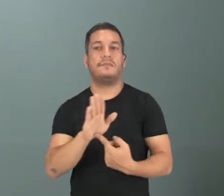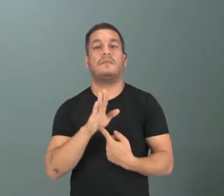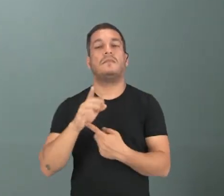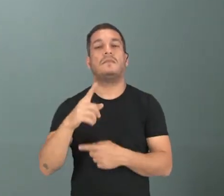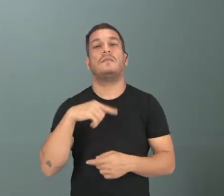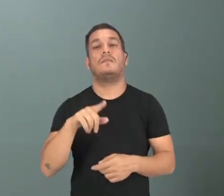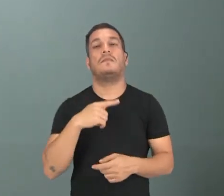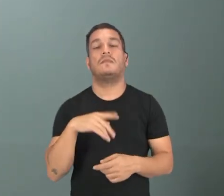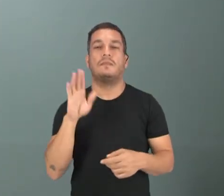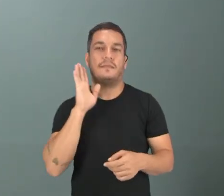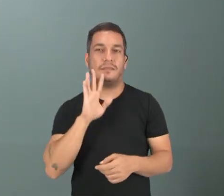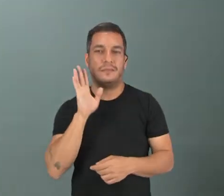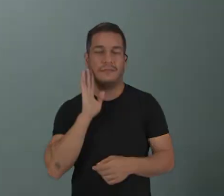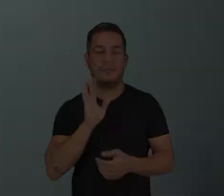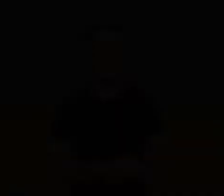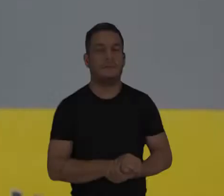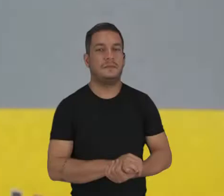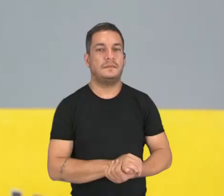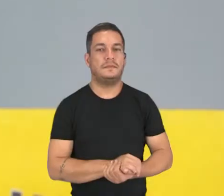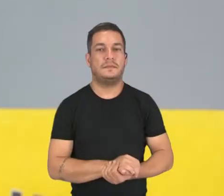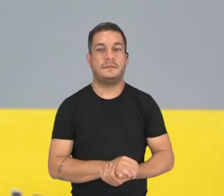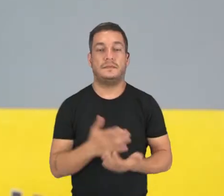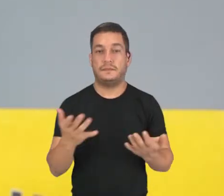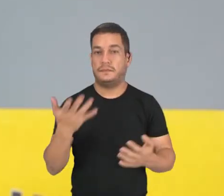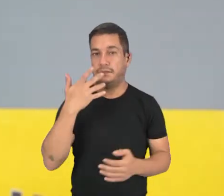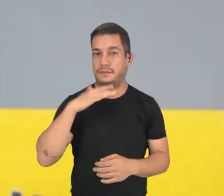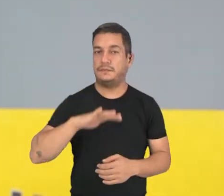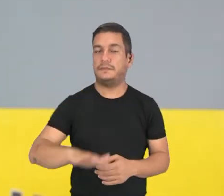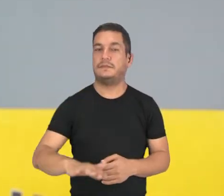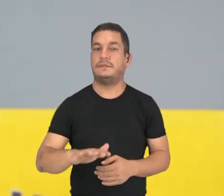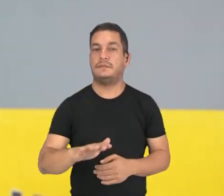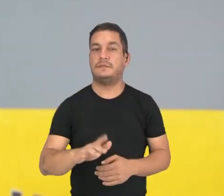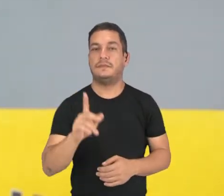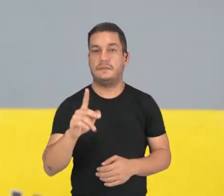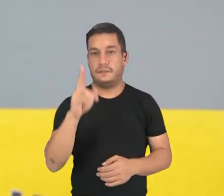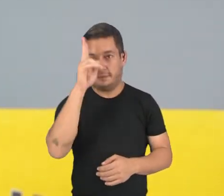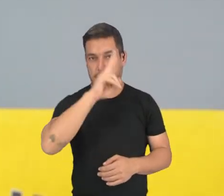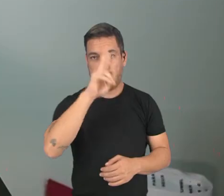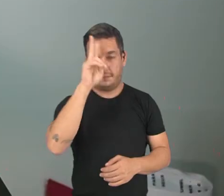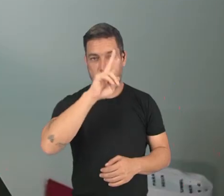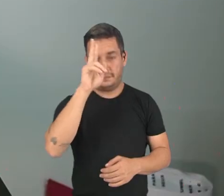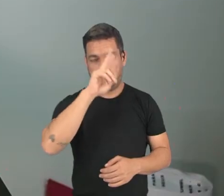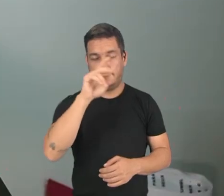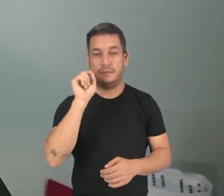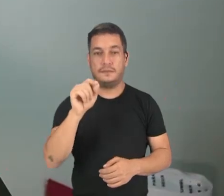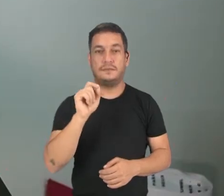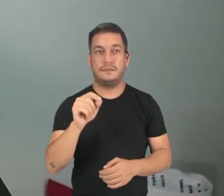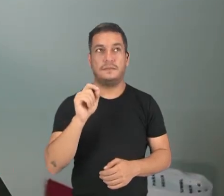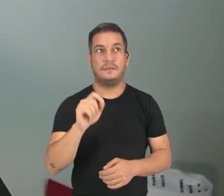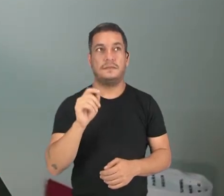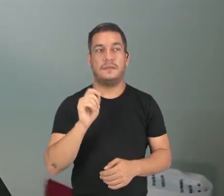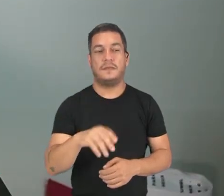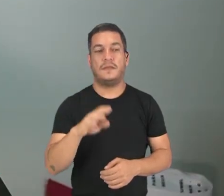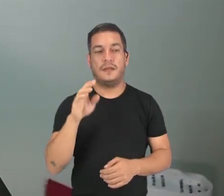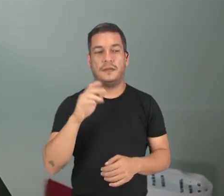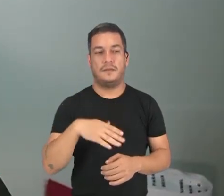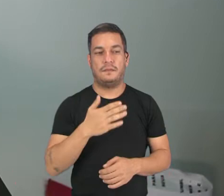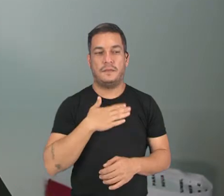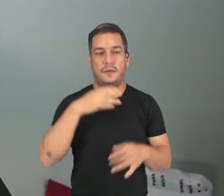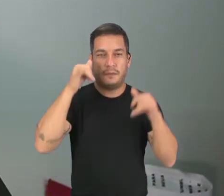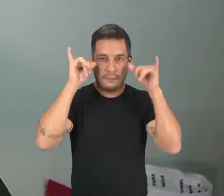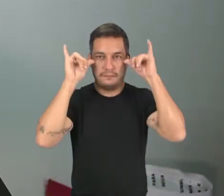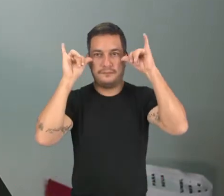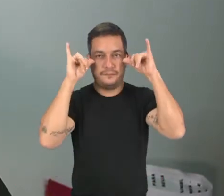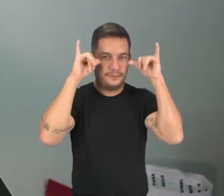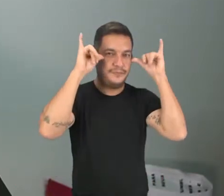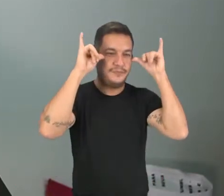uma muito divertida. Então, crianças, essa a história do meu boi Bumbá. É a